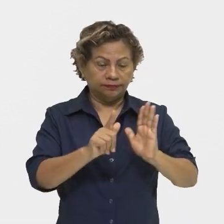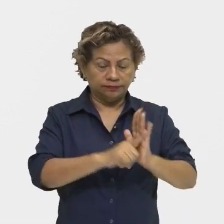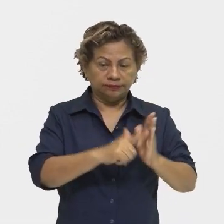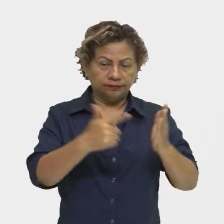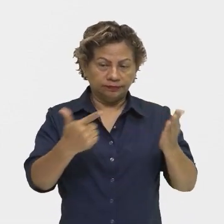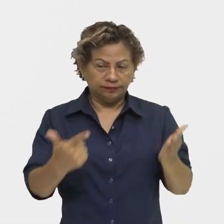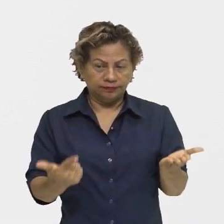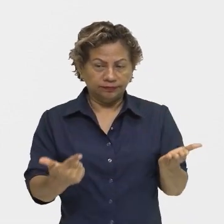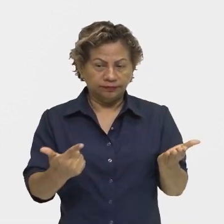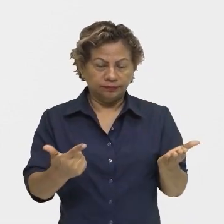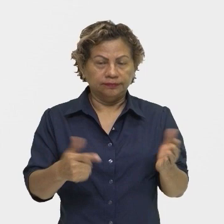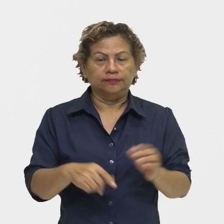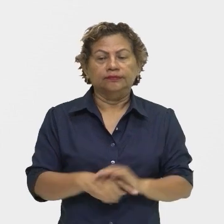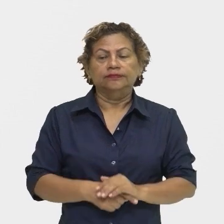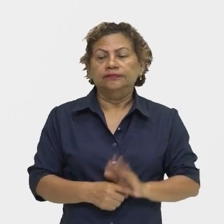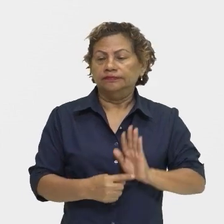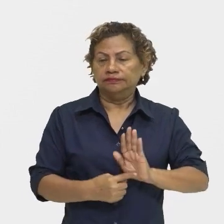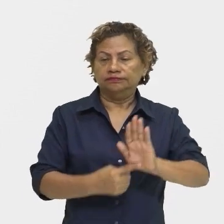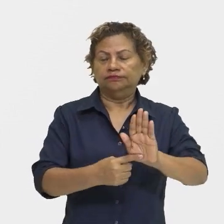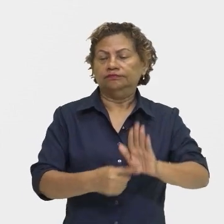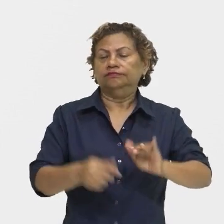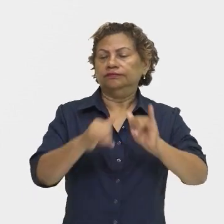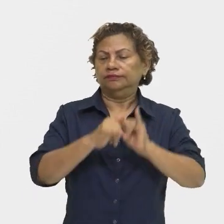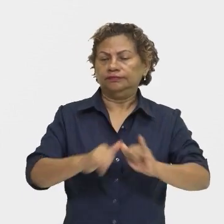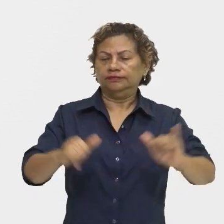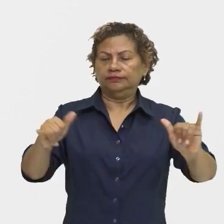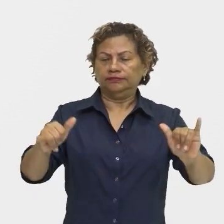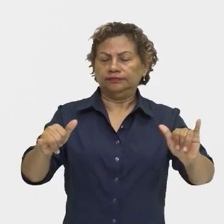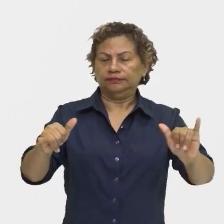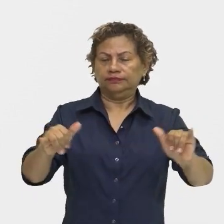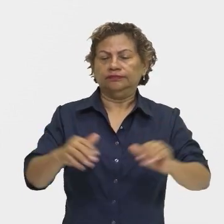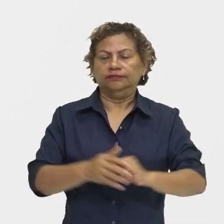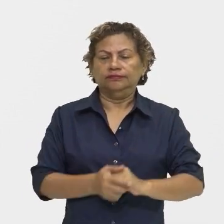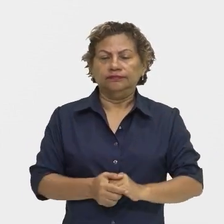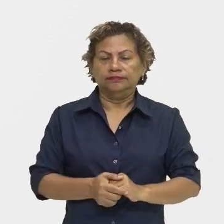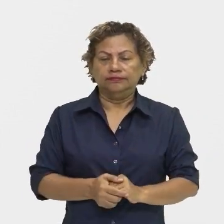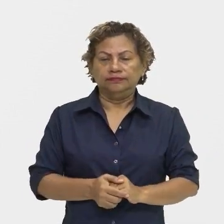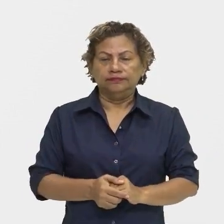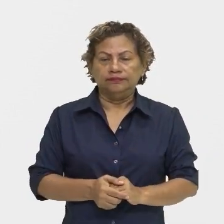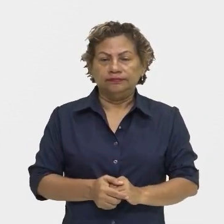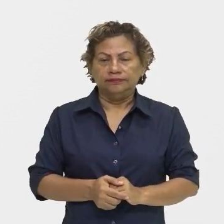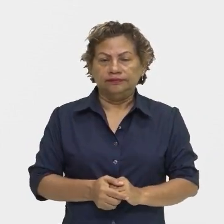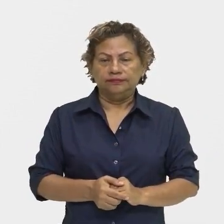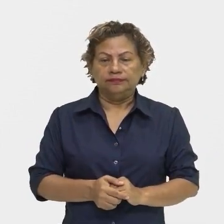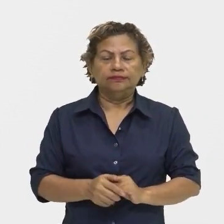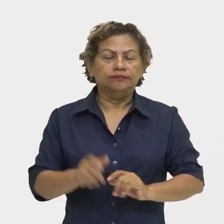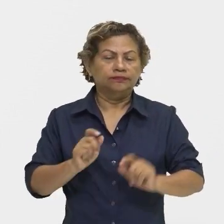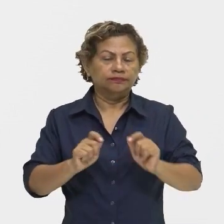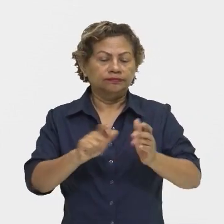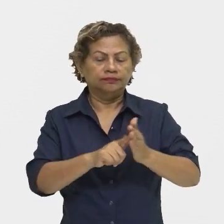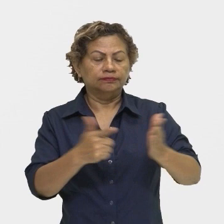vão mostrar essa informação, vai dar informações sobre